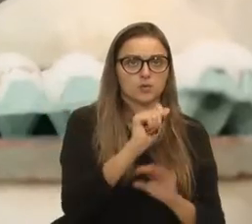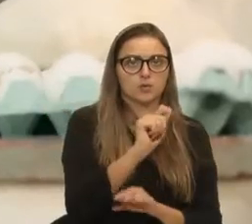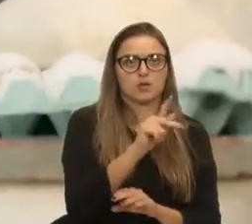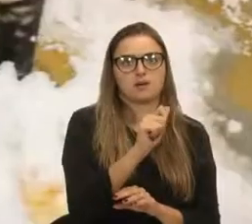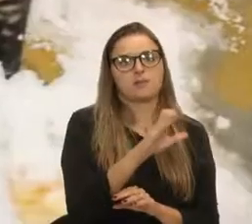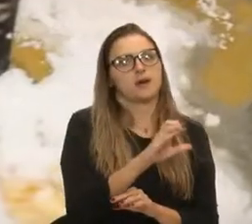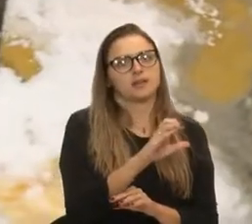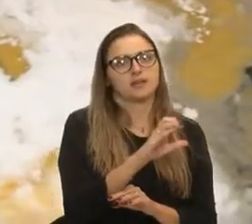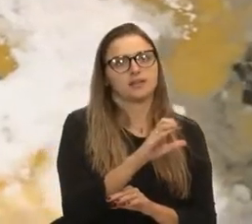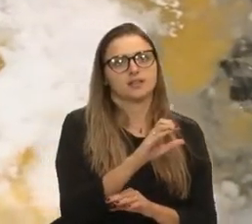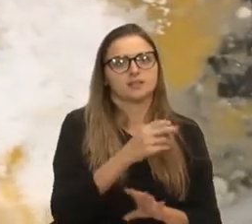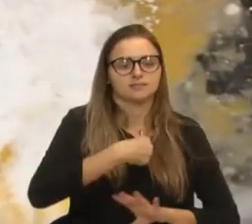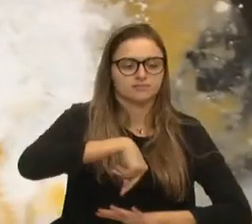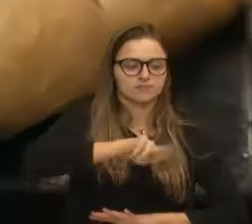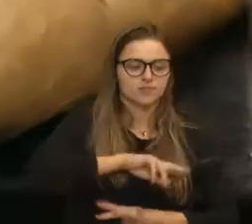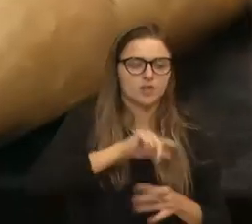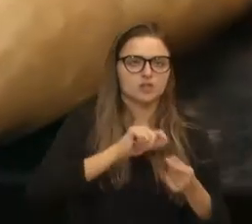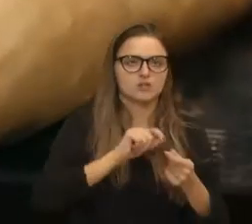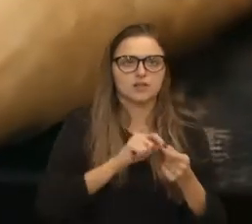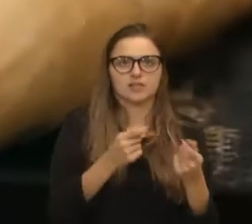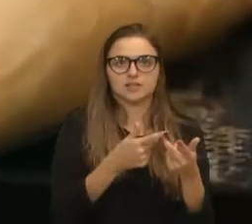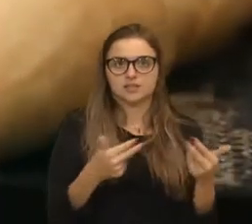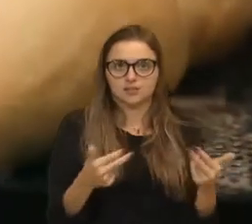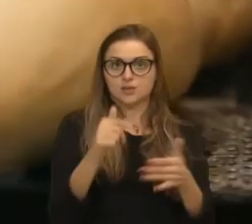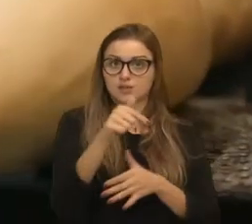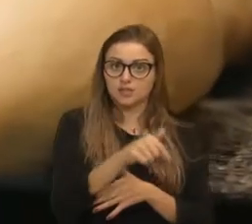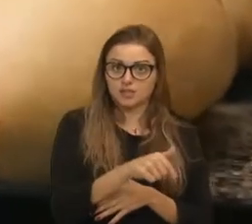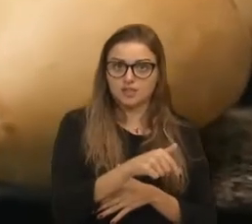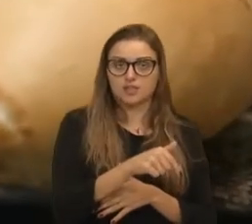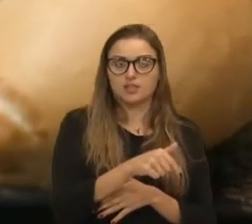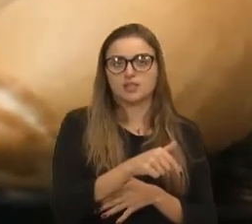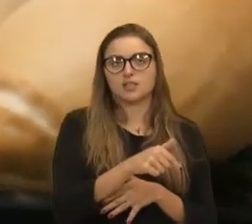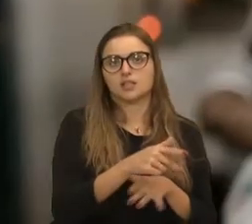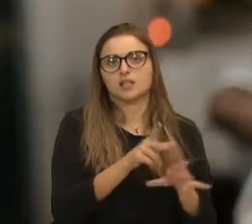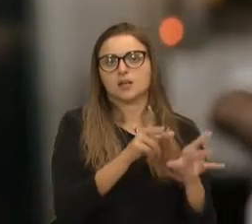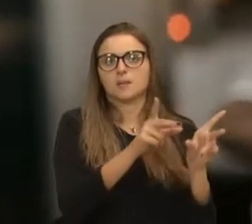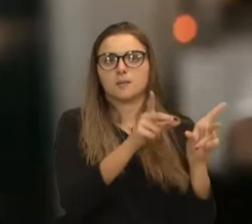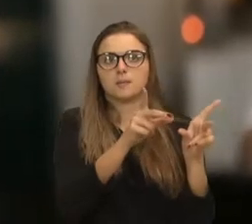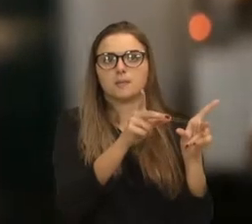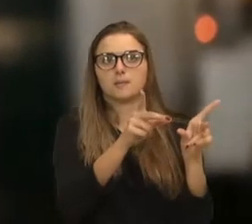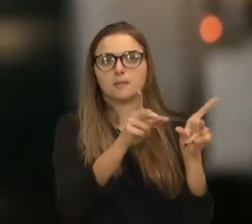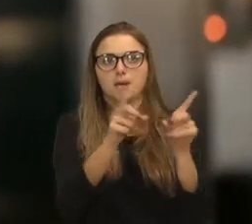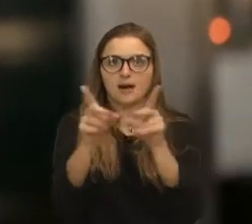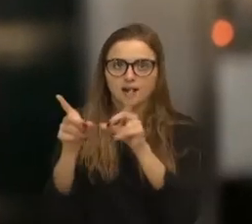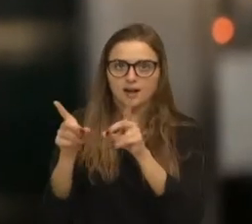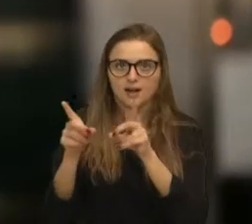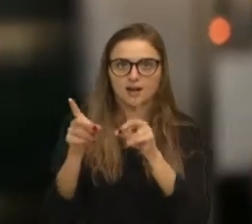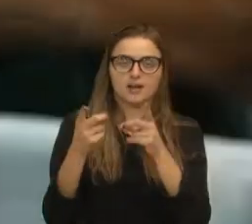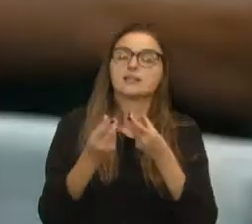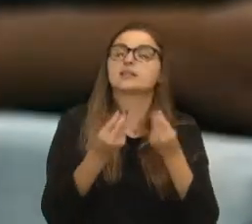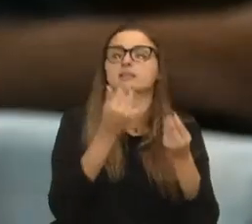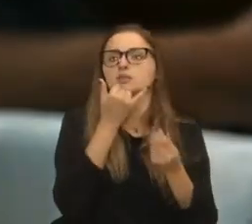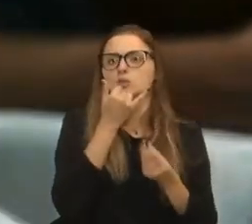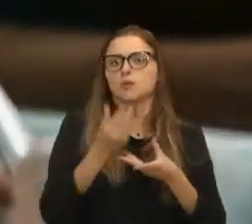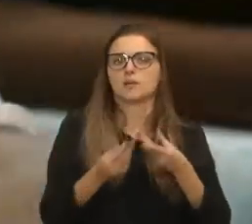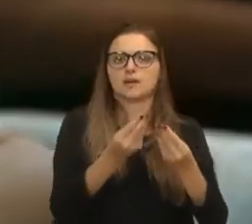faz os produtos aqui para distribuir para os regimes, o fechado, o semiaberto e o aberto.